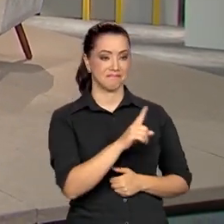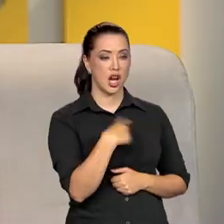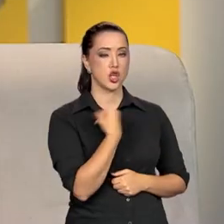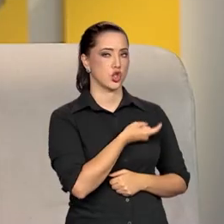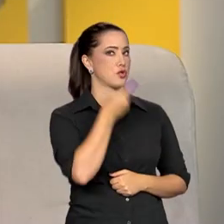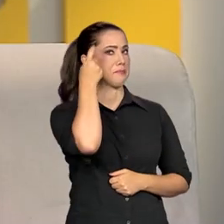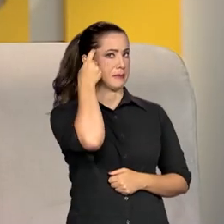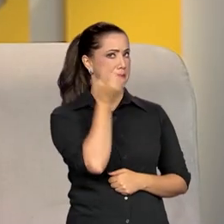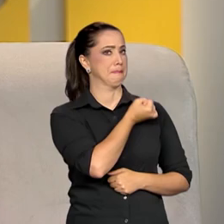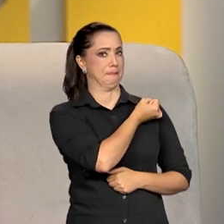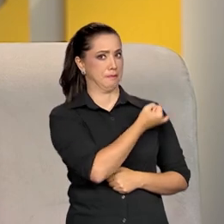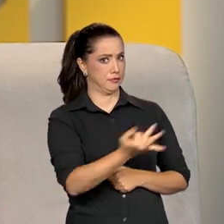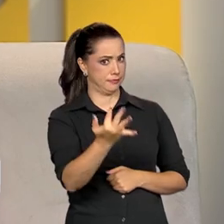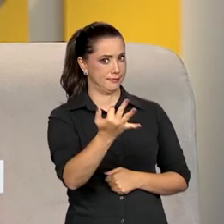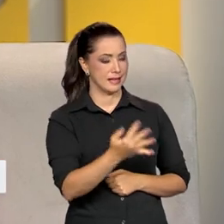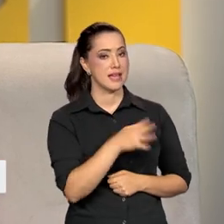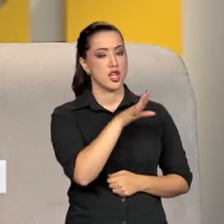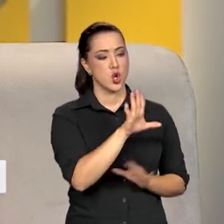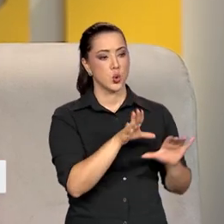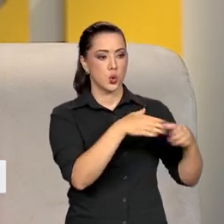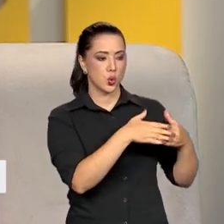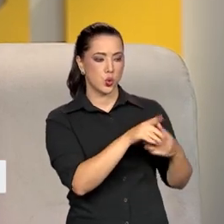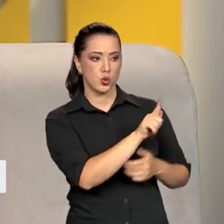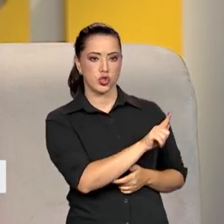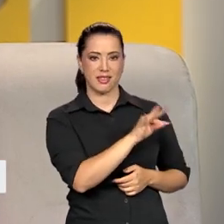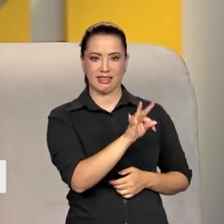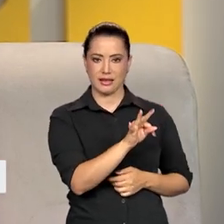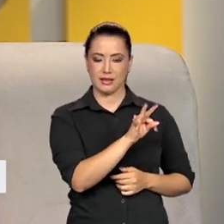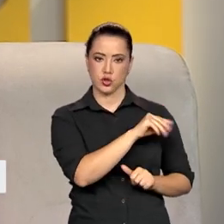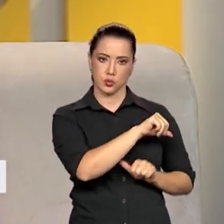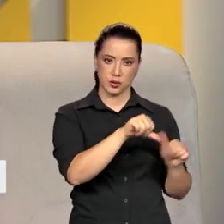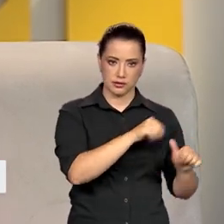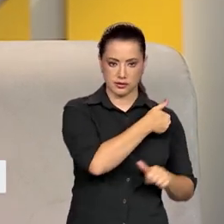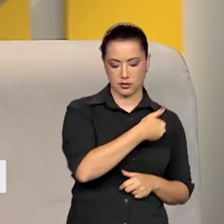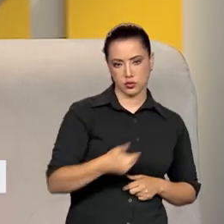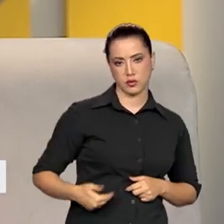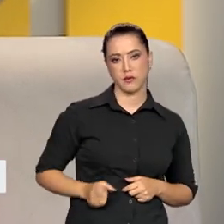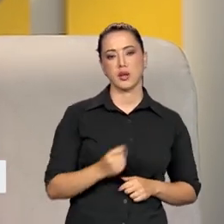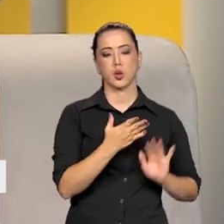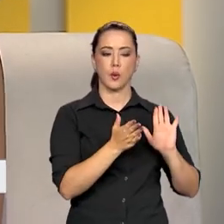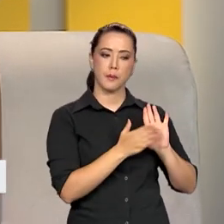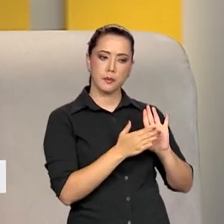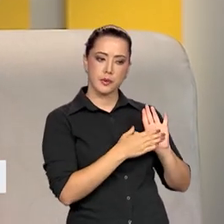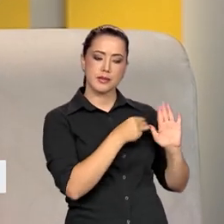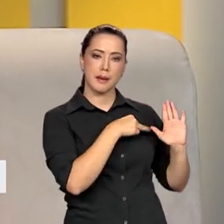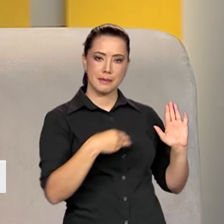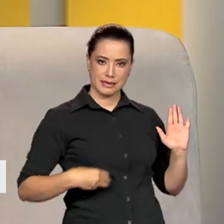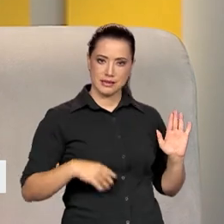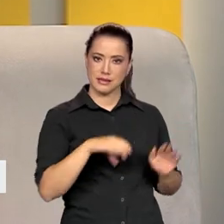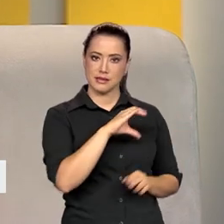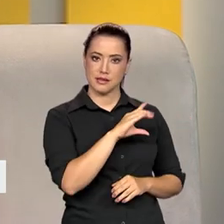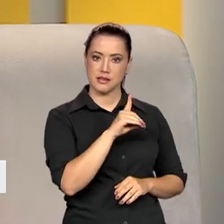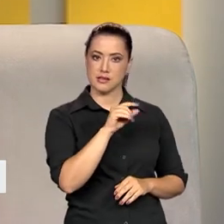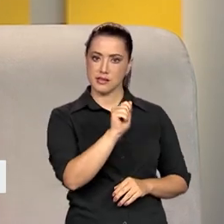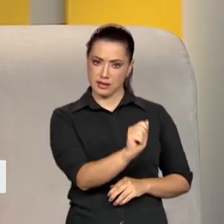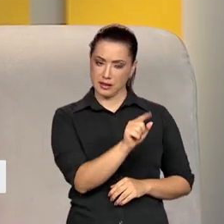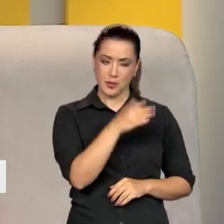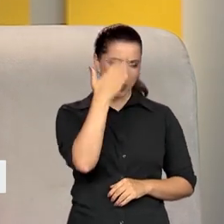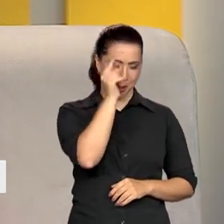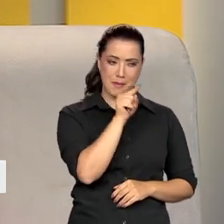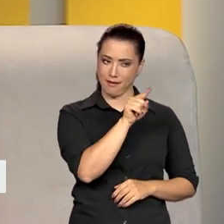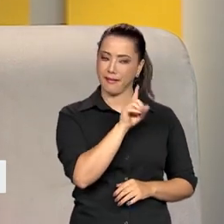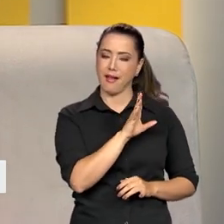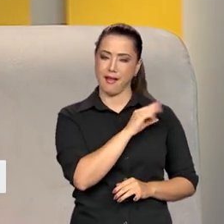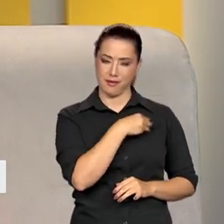das mulheres. Durante o GT de Transição, uma das coisas que eu propus à ministra Cida, sem saber ainda que ela seria ministra, era a